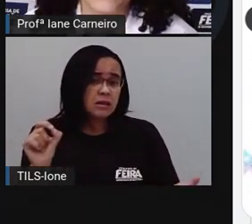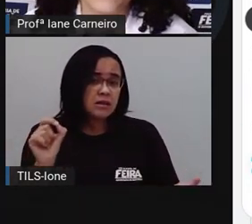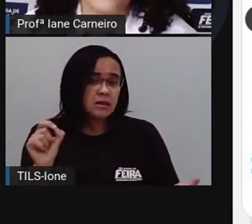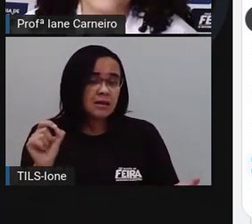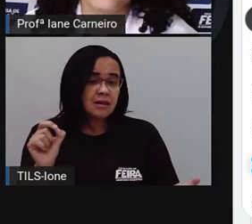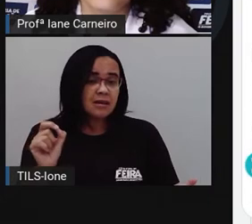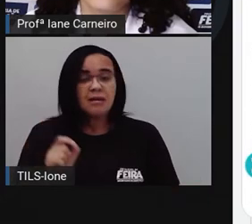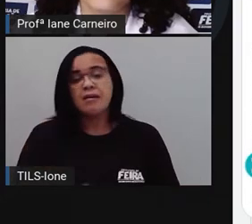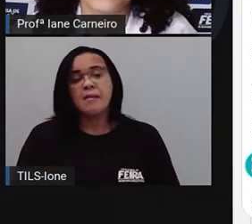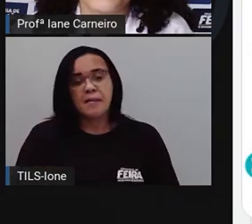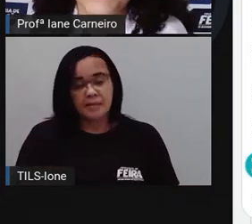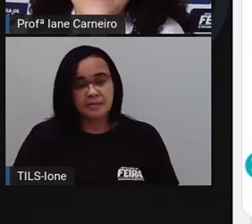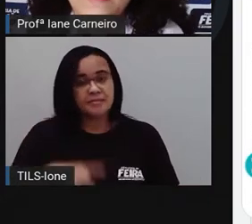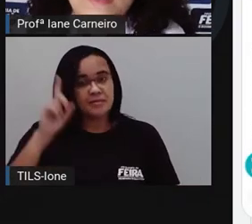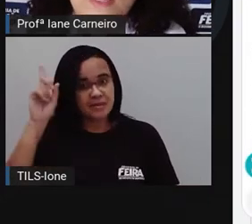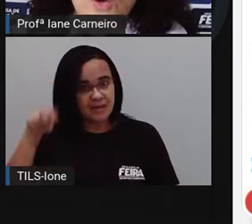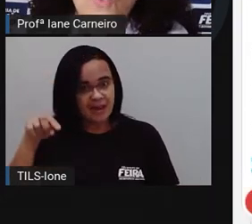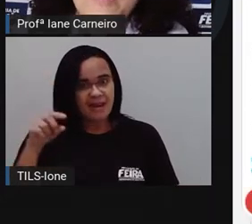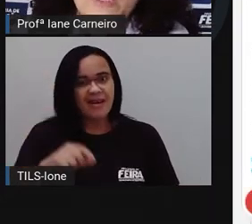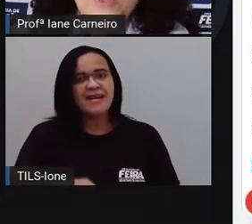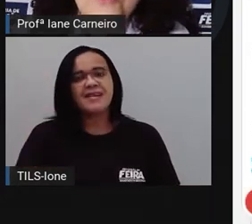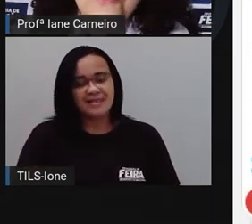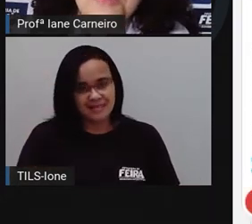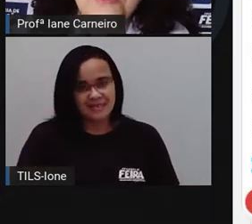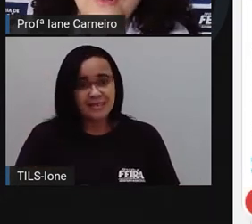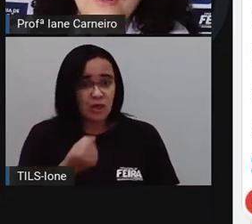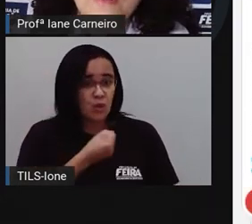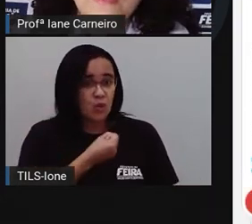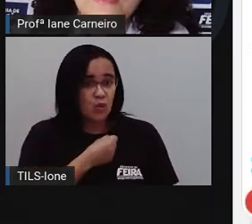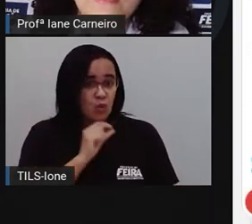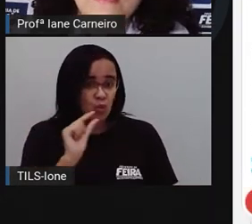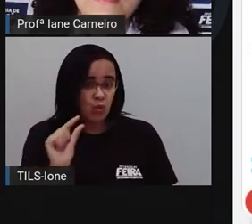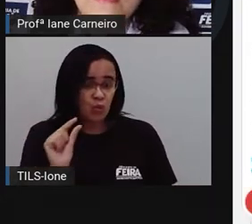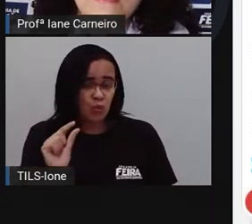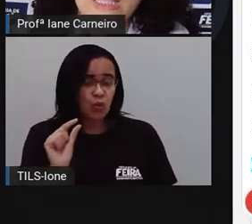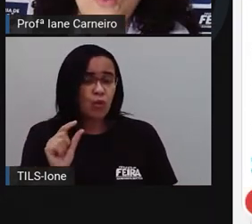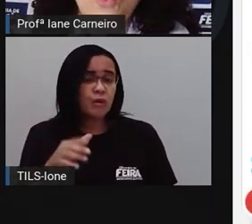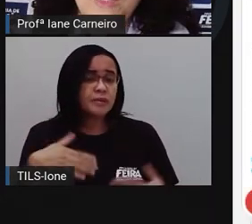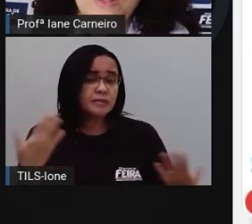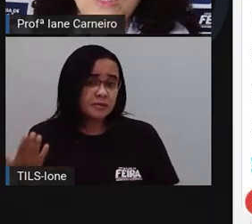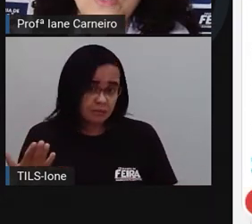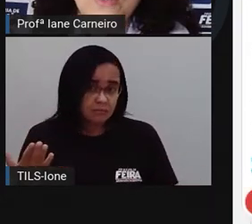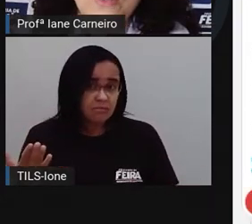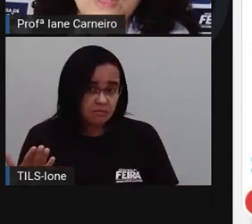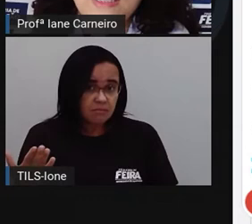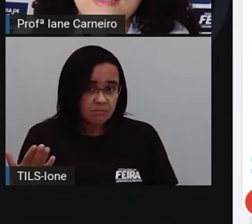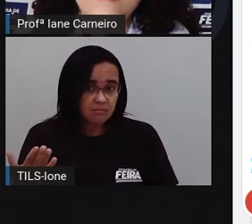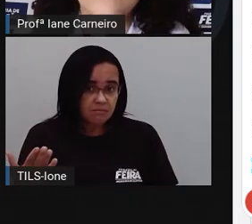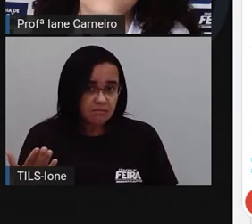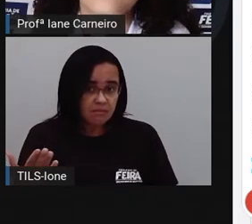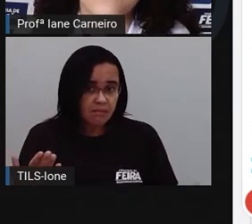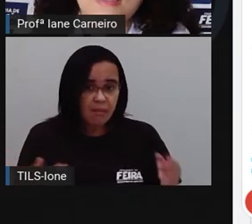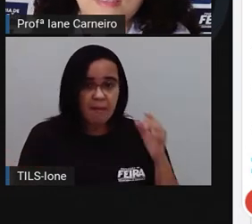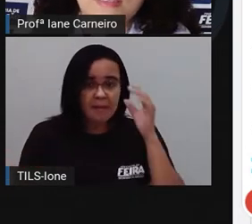Foi a... Vamos ver? O menor número, ó. Tem algo menor que dois?